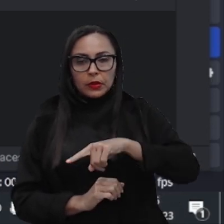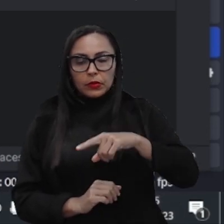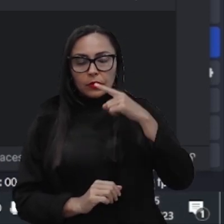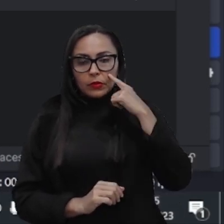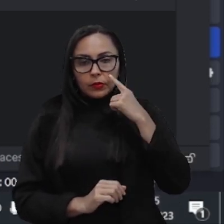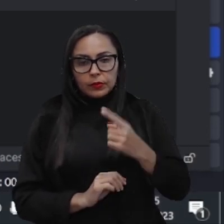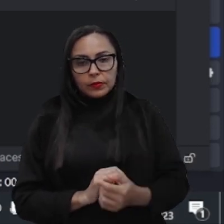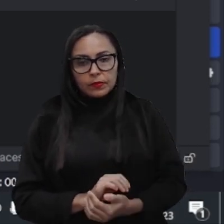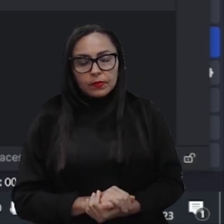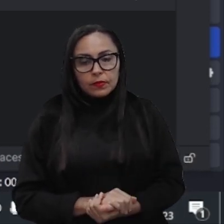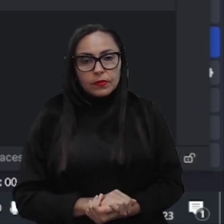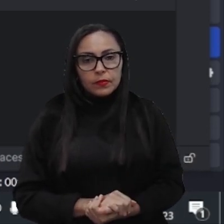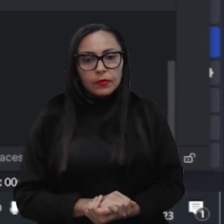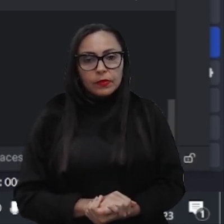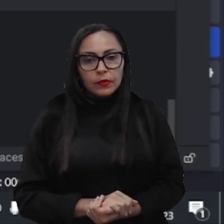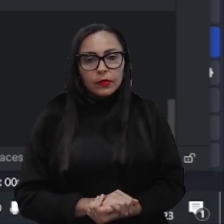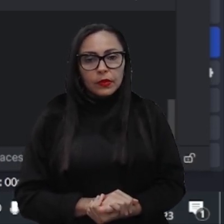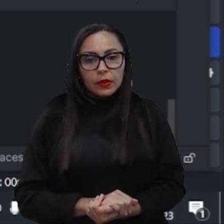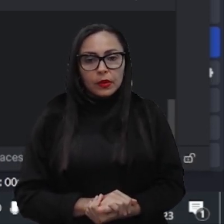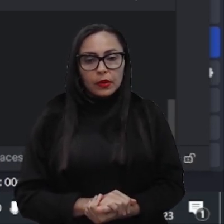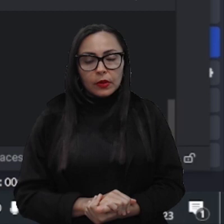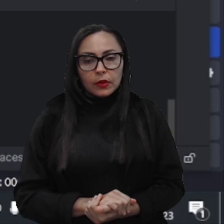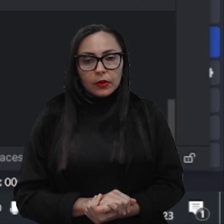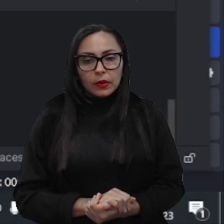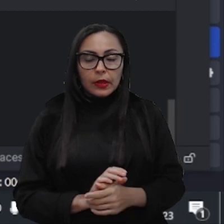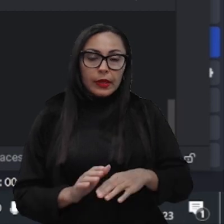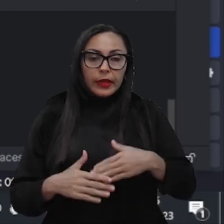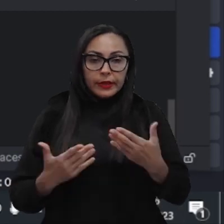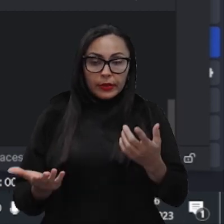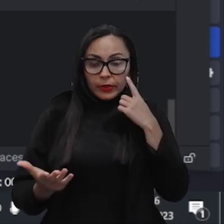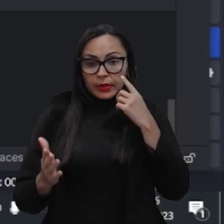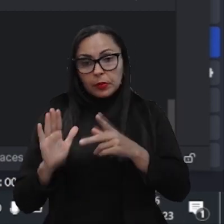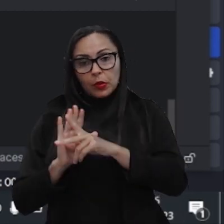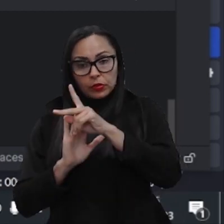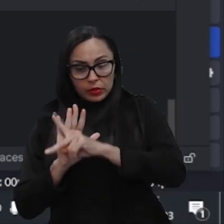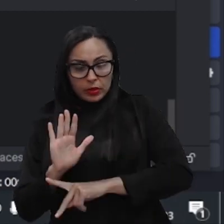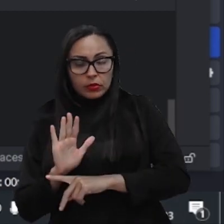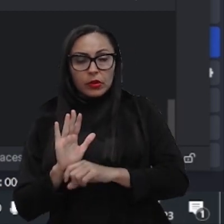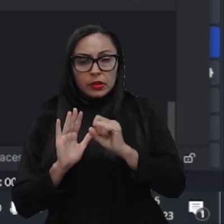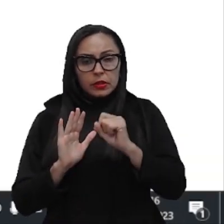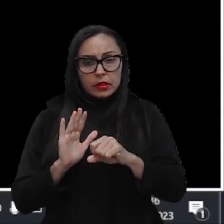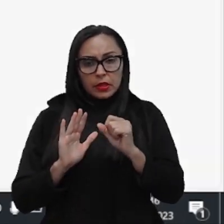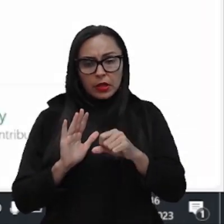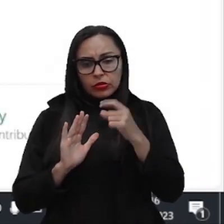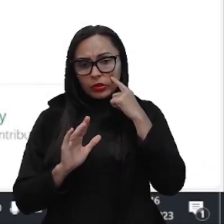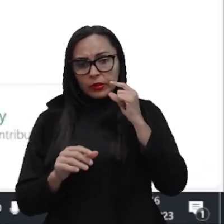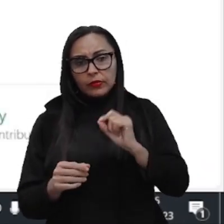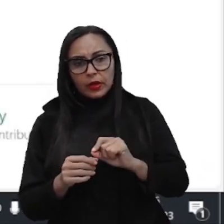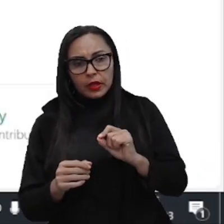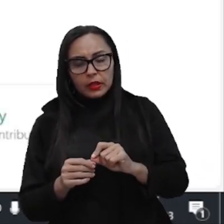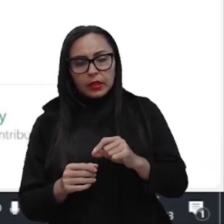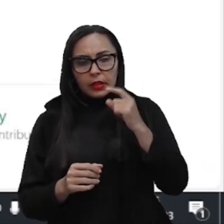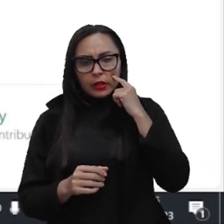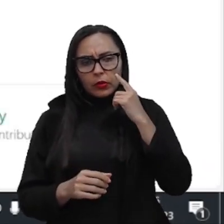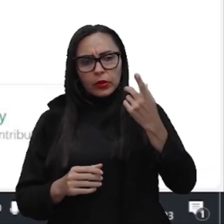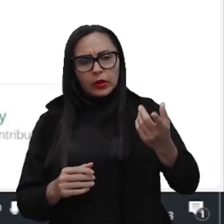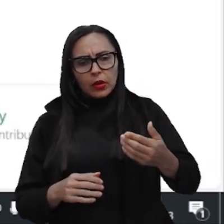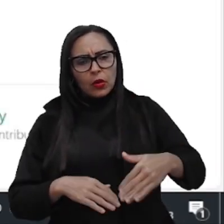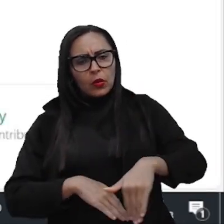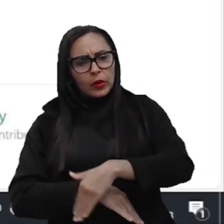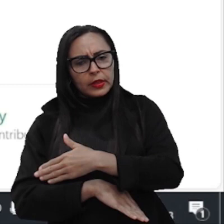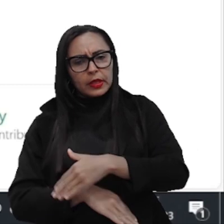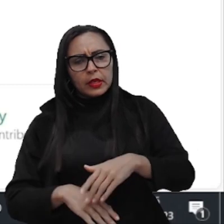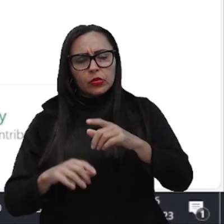Load-7 Então esse procedimento aqui ele já executa Já cria aqui o endereço IP da máquina E está